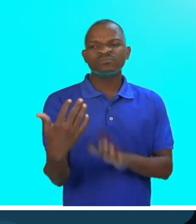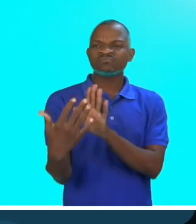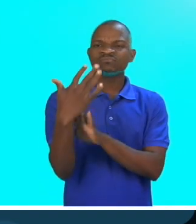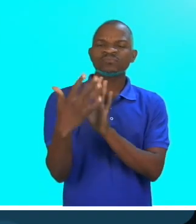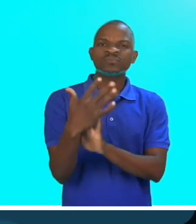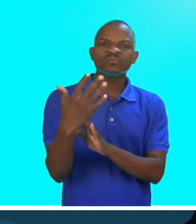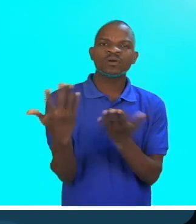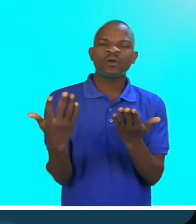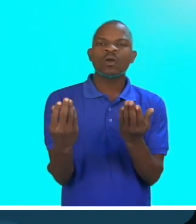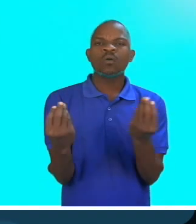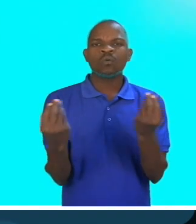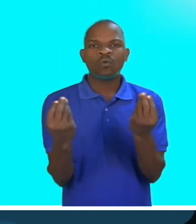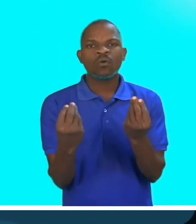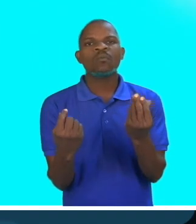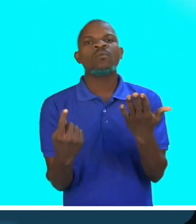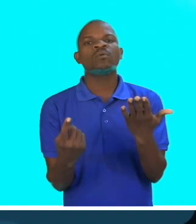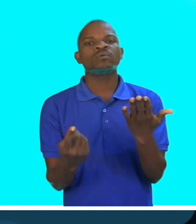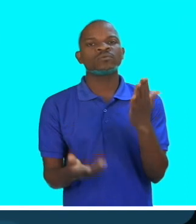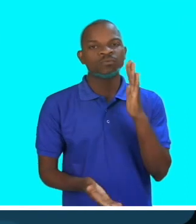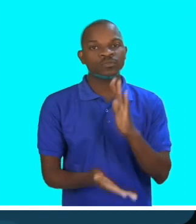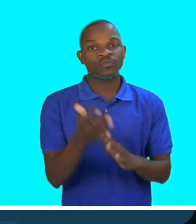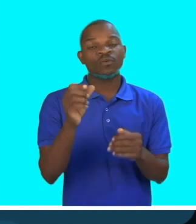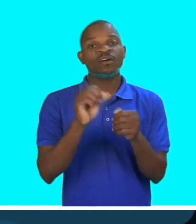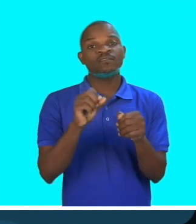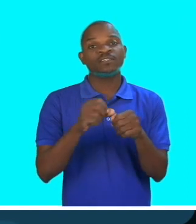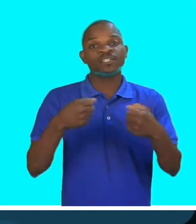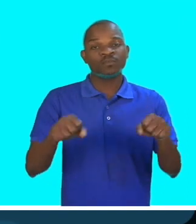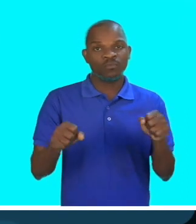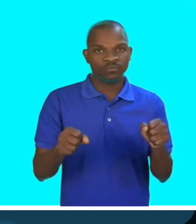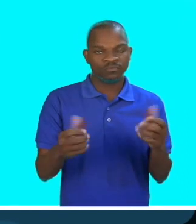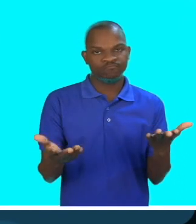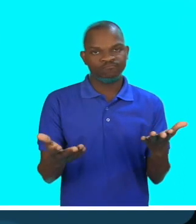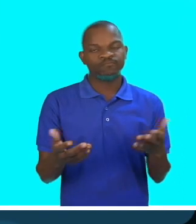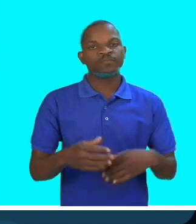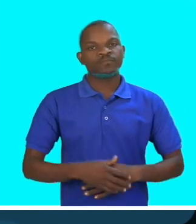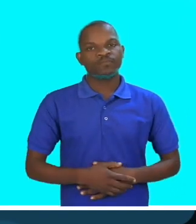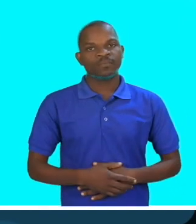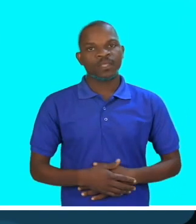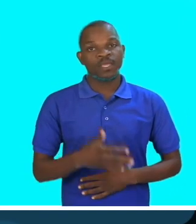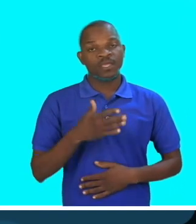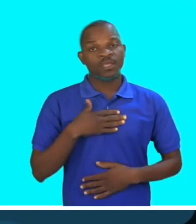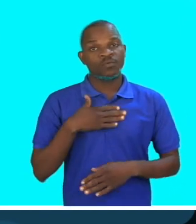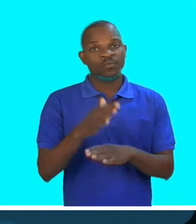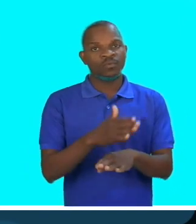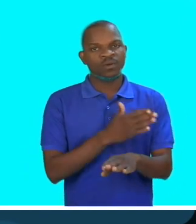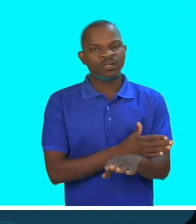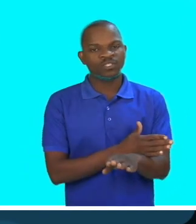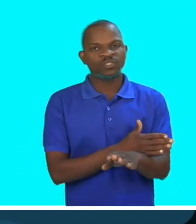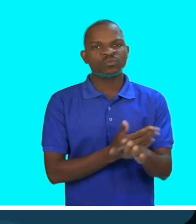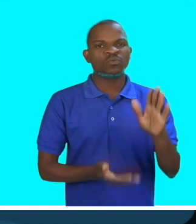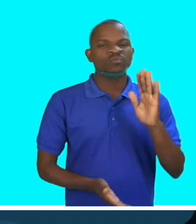inovação de criar motorizados, adaptados ou motorizados simples? A ideia surgiu porque essa moto